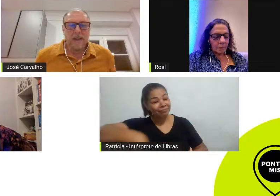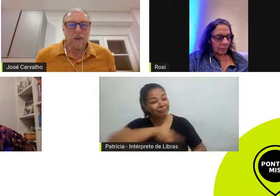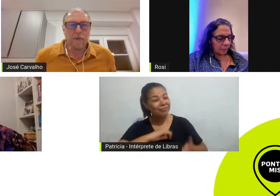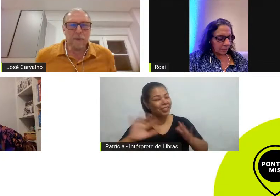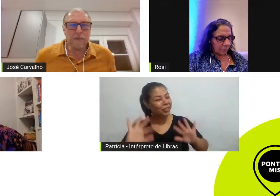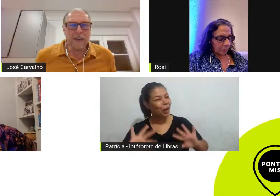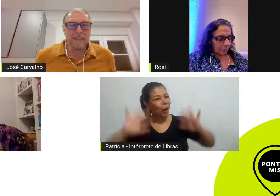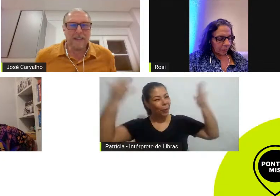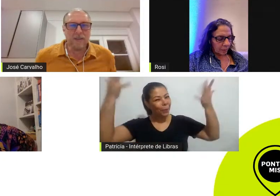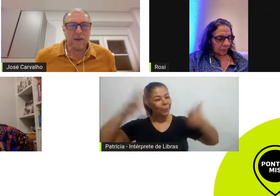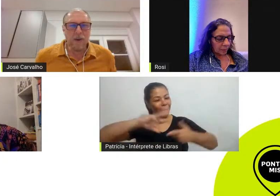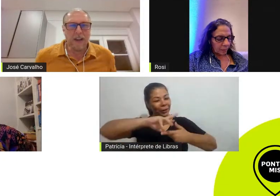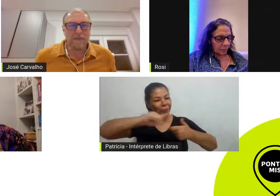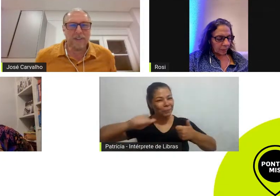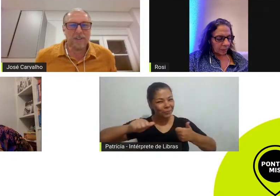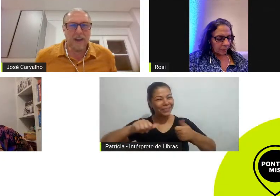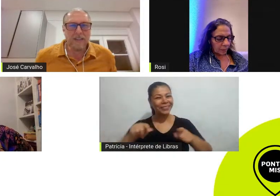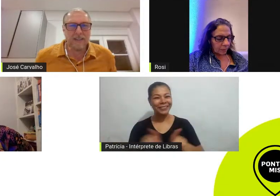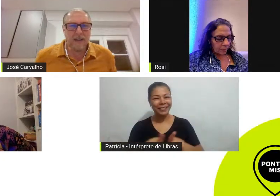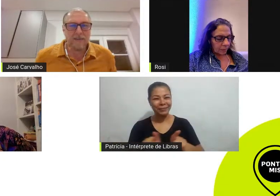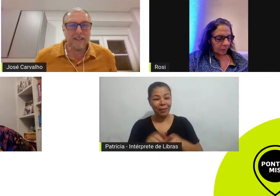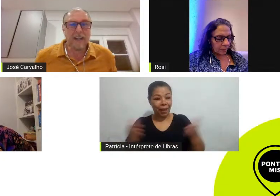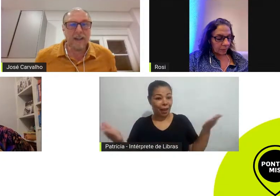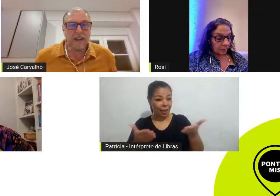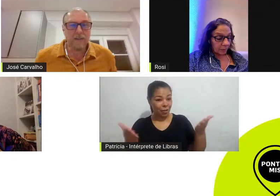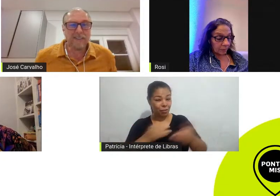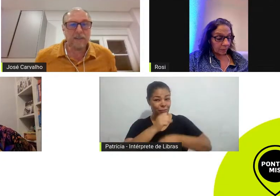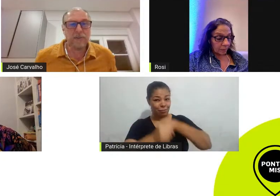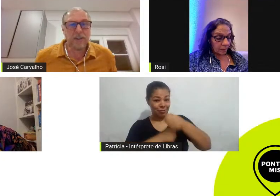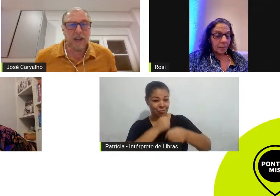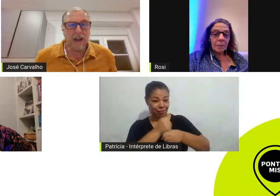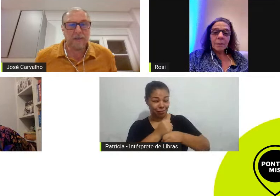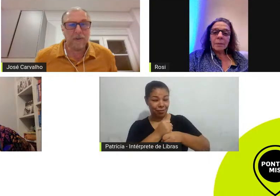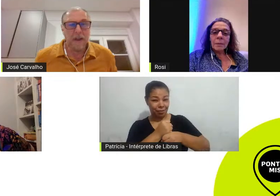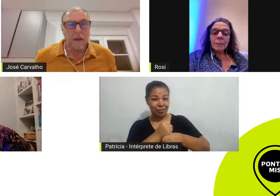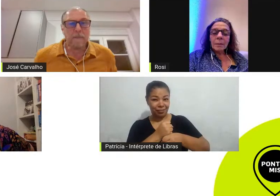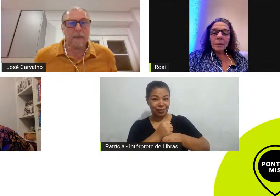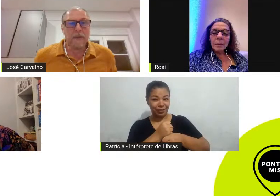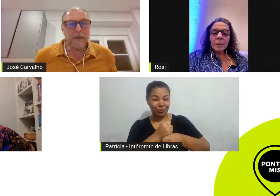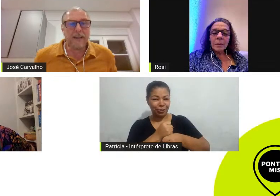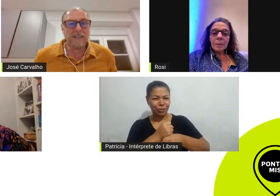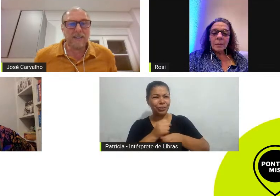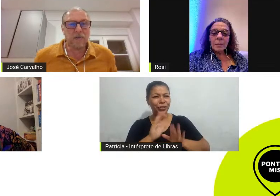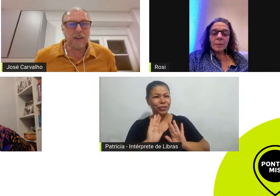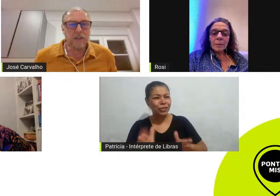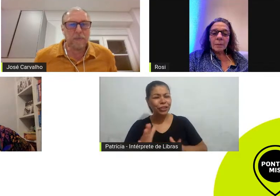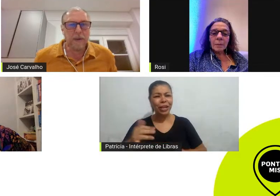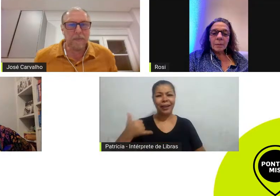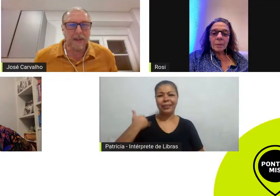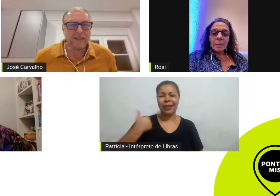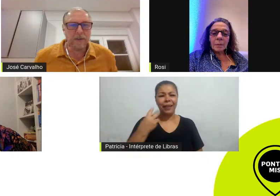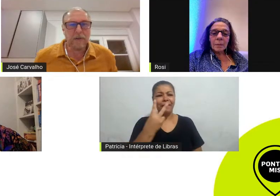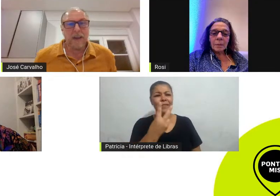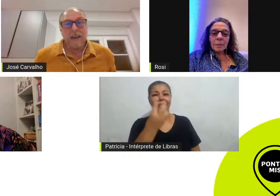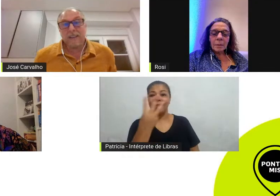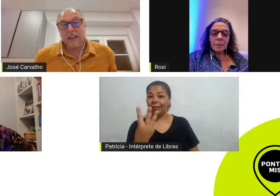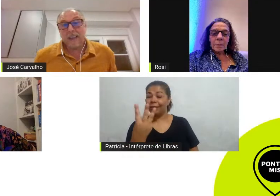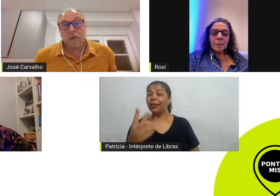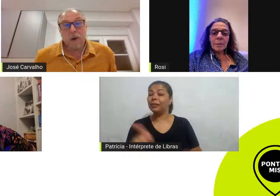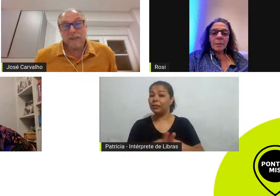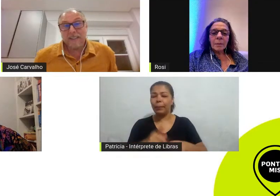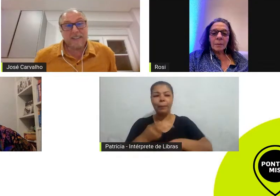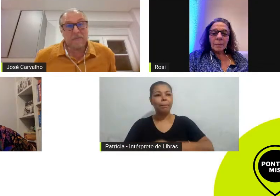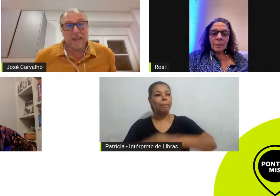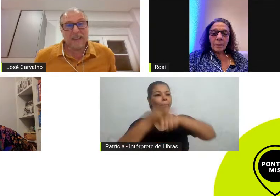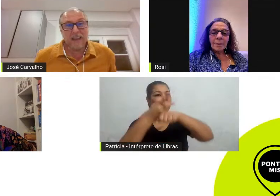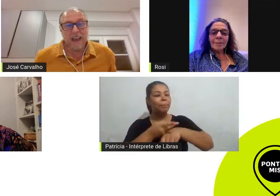Miss o filme fazendo agora 23 anos naquele ano sendo indicado para a primeira edição do Grande Prêmio Brasil e